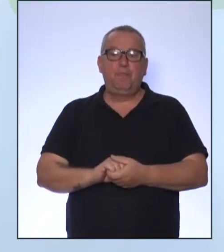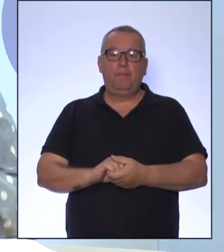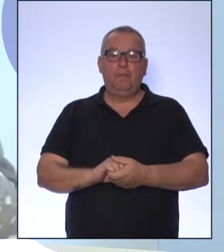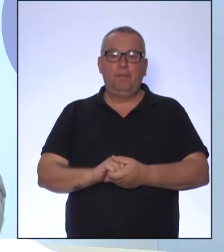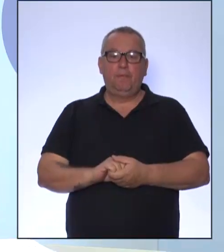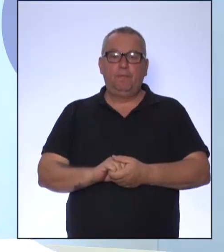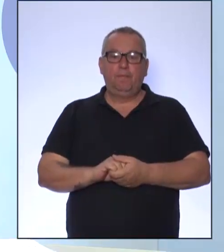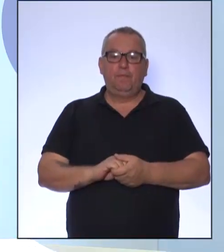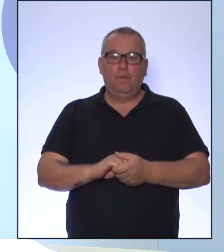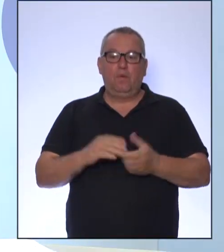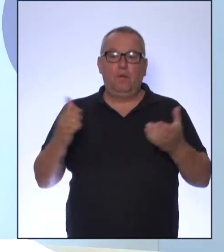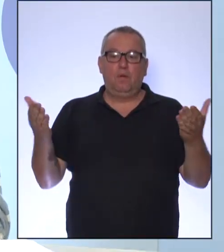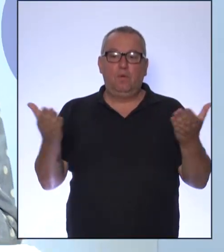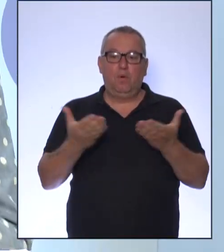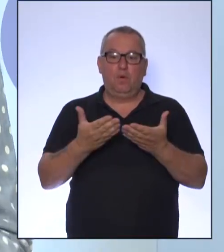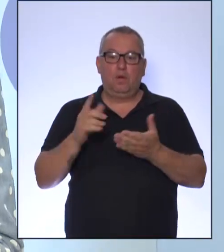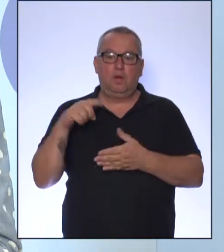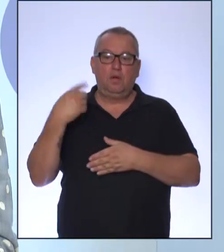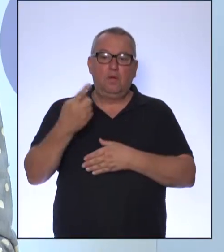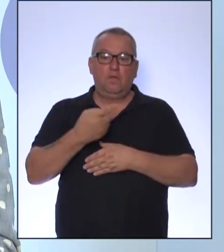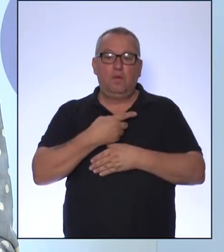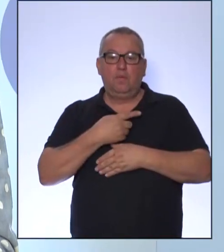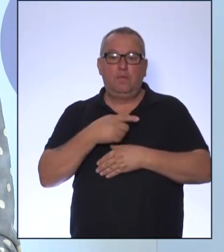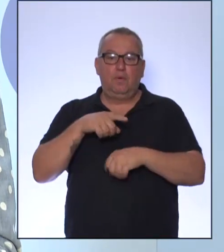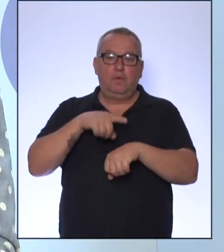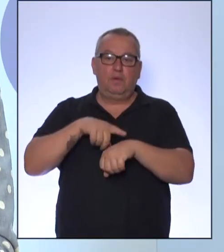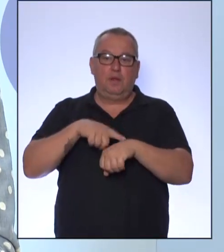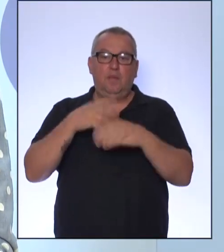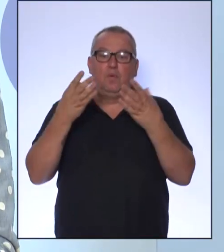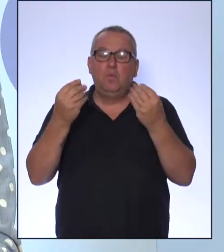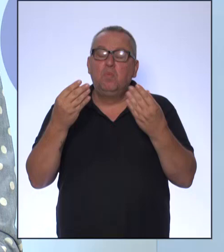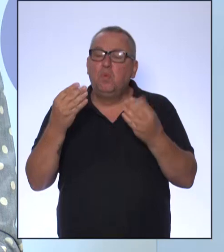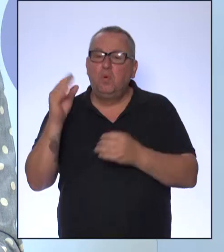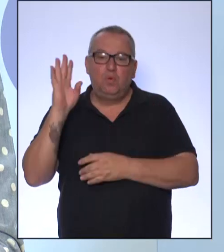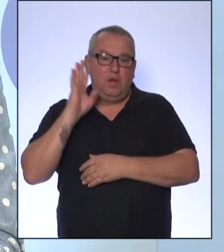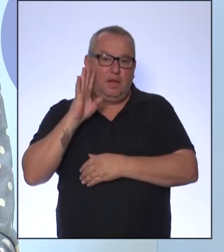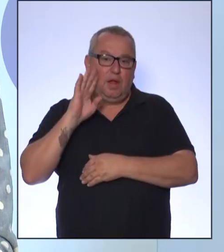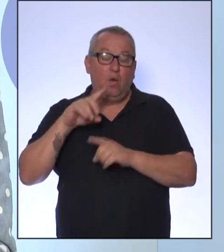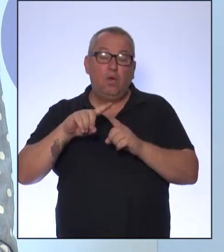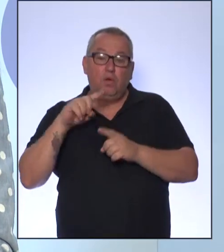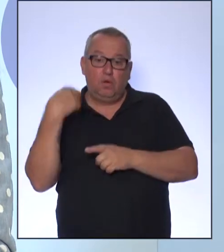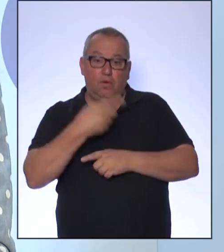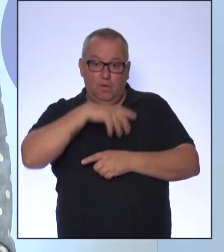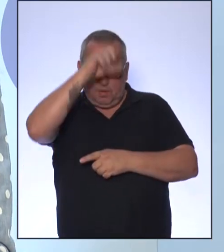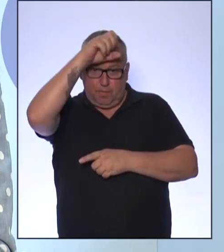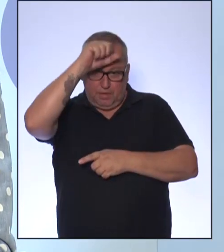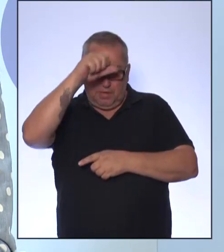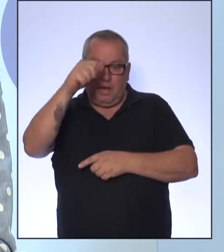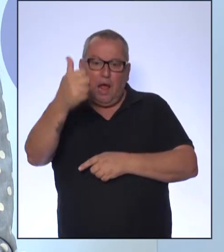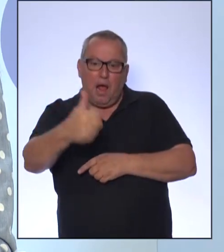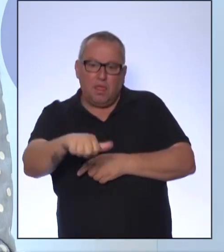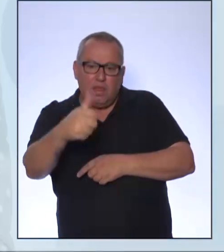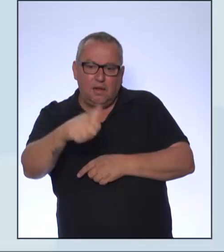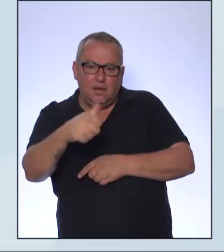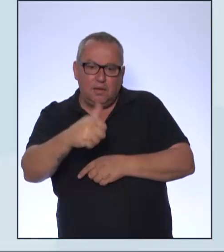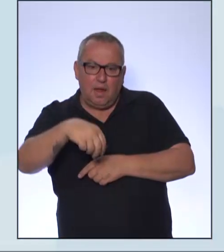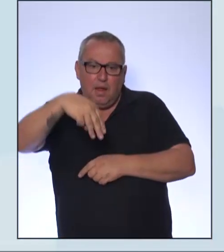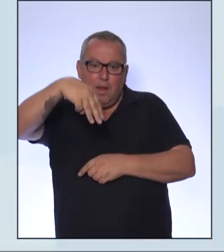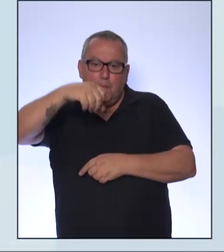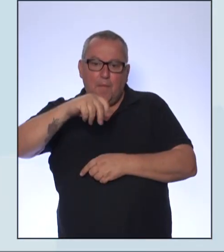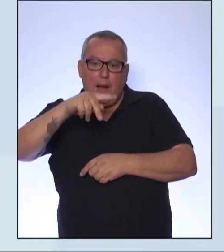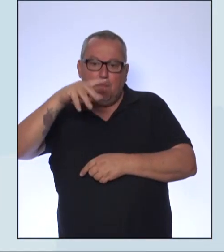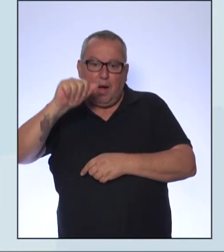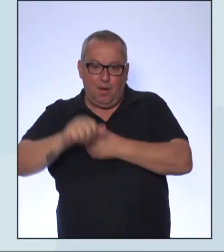Então, agora, nós vamos para um momento muito bacana, que é uma análise de um mapa. Vocês vão ver aí na tela de vocês, um mapa,